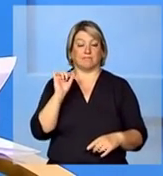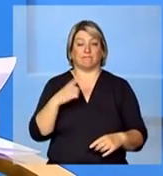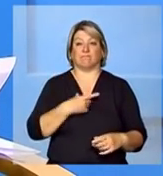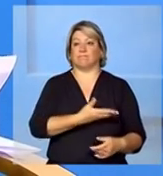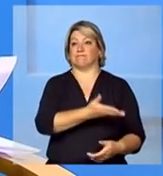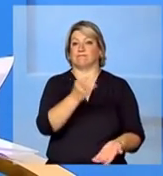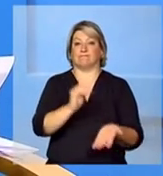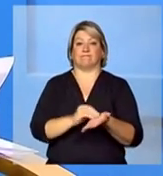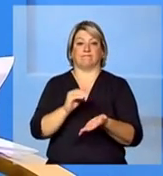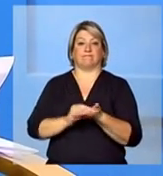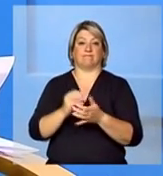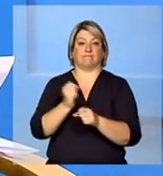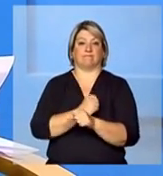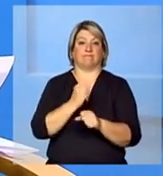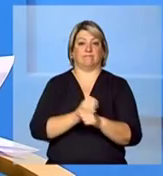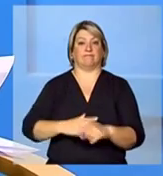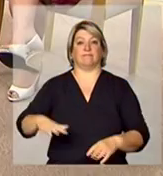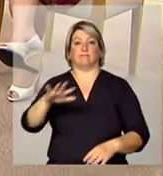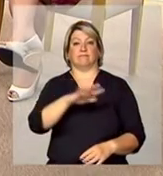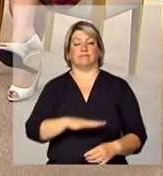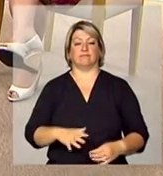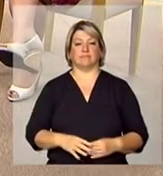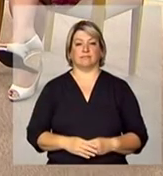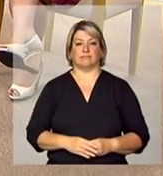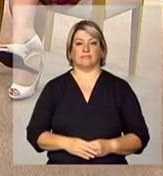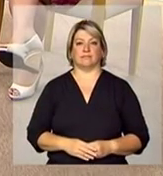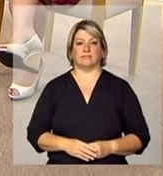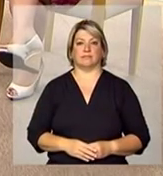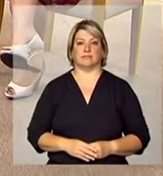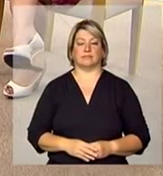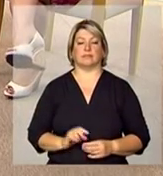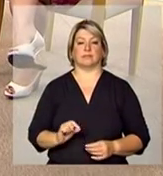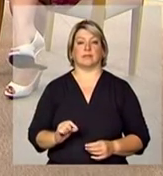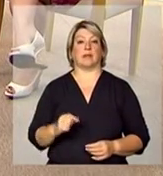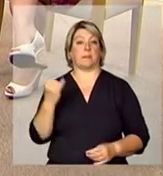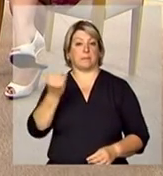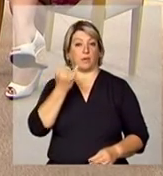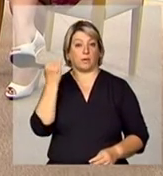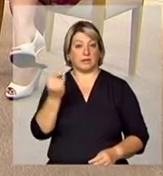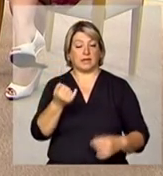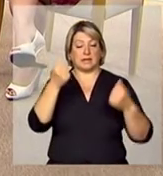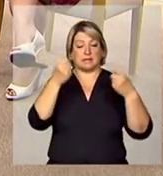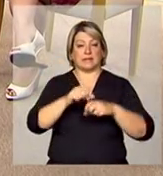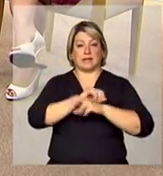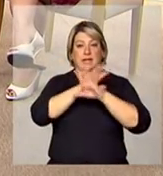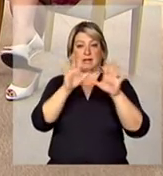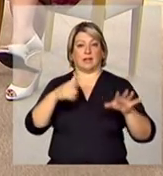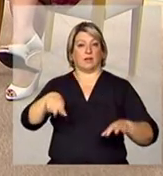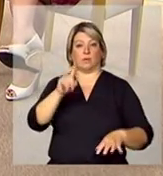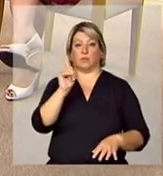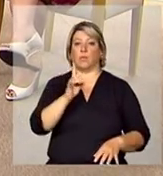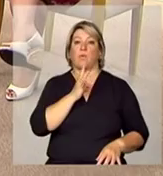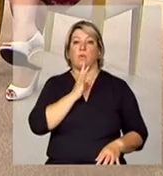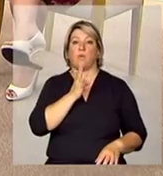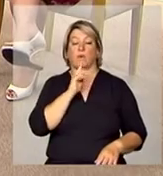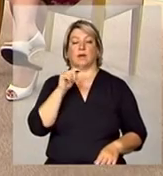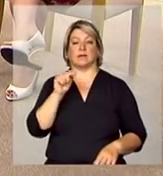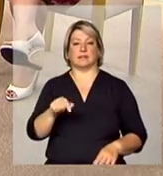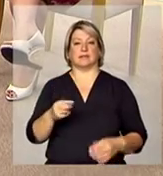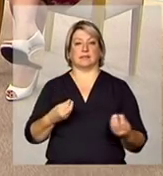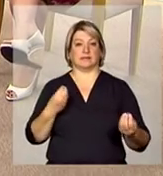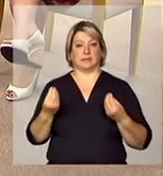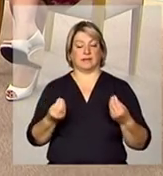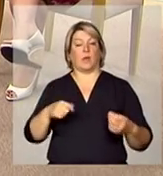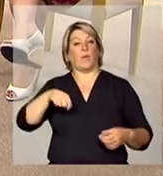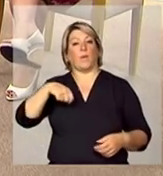que a realidade nos traz é importante esclarecer para quem não conhece essa classificação de pequeno